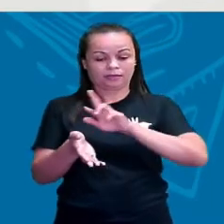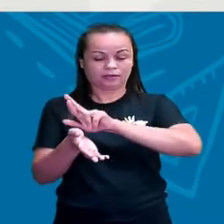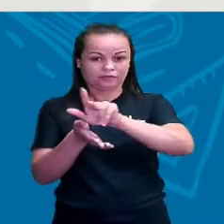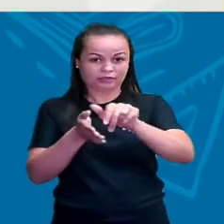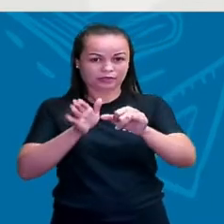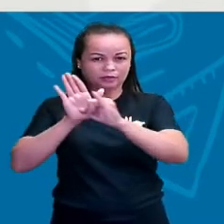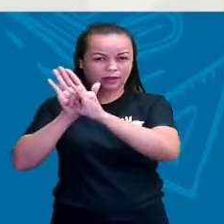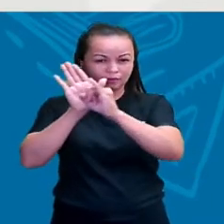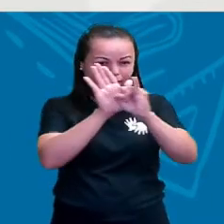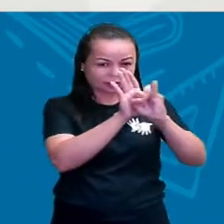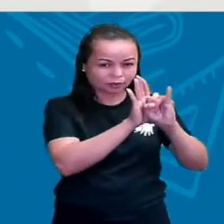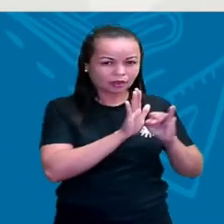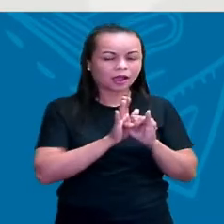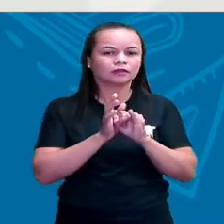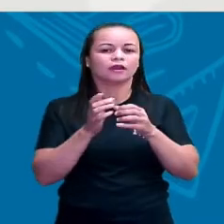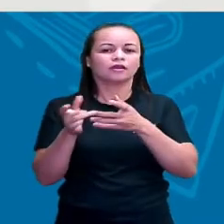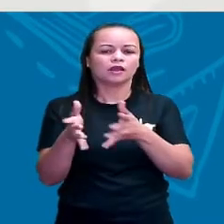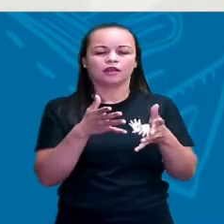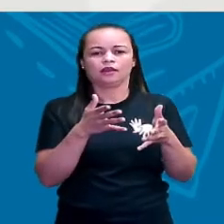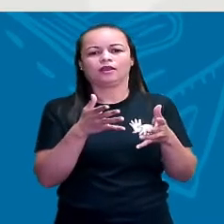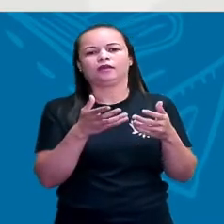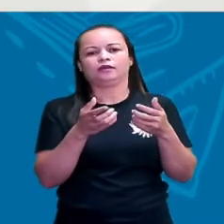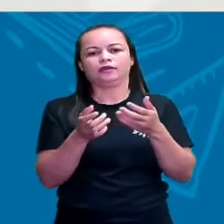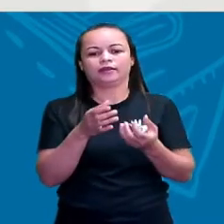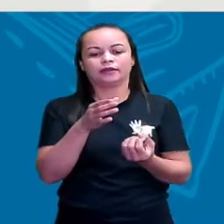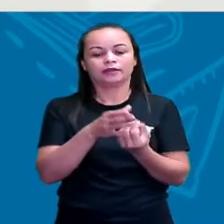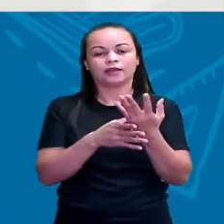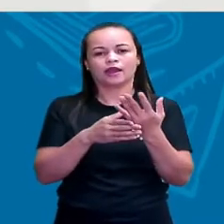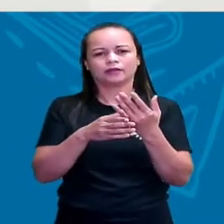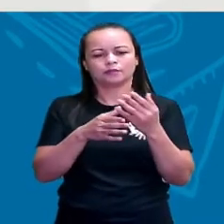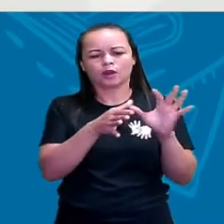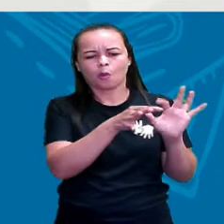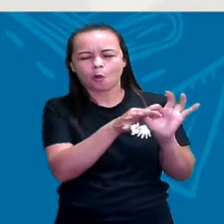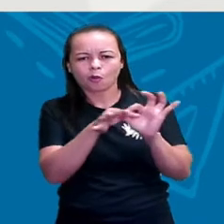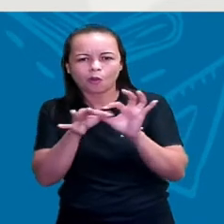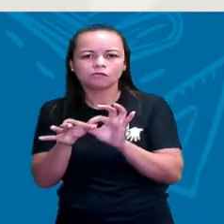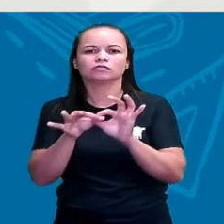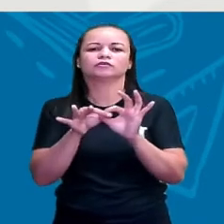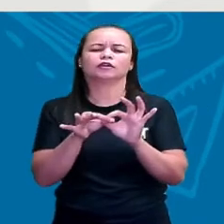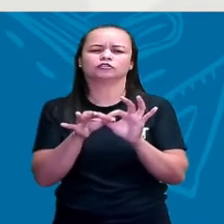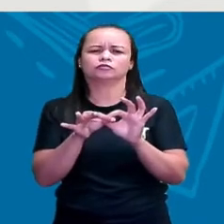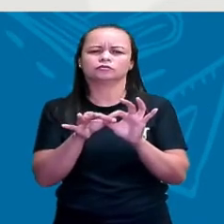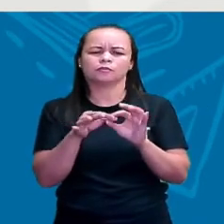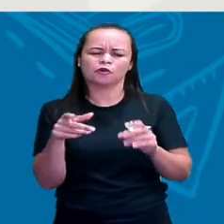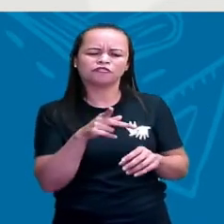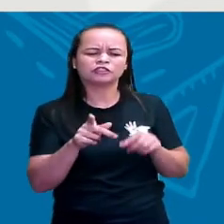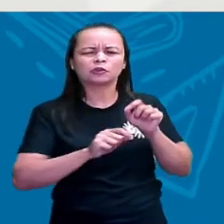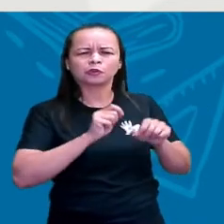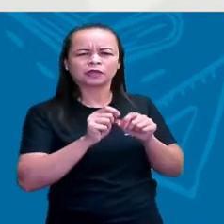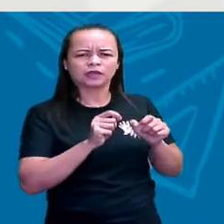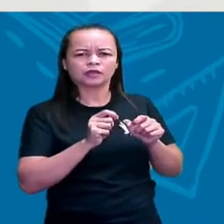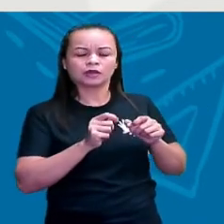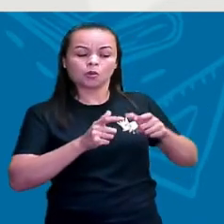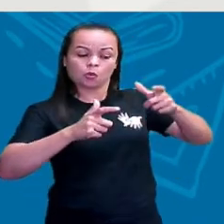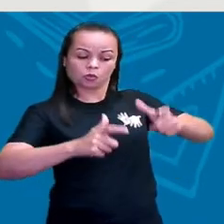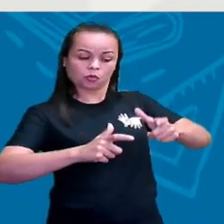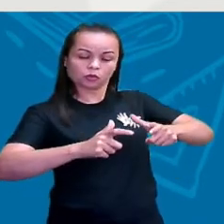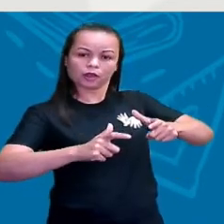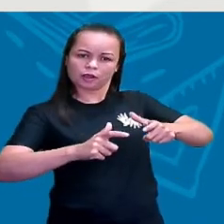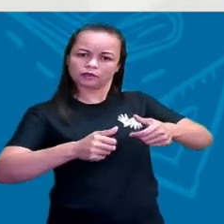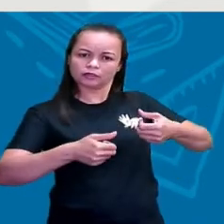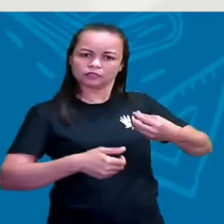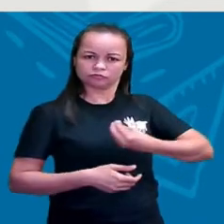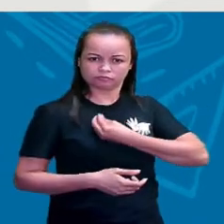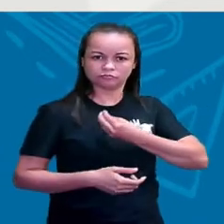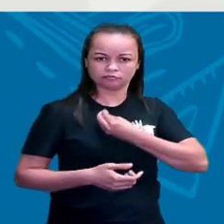identidades, ela é construída a partir dos contextos. O que é isso, professor? Do lugar onde a gente está. Os lugares que a